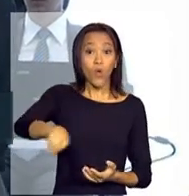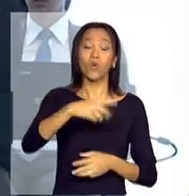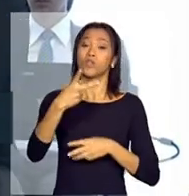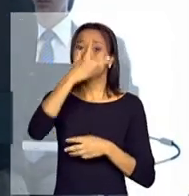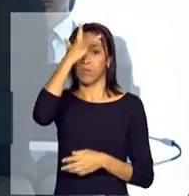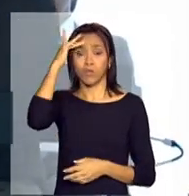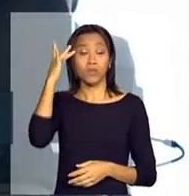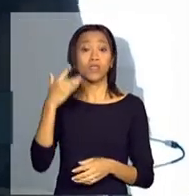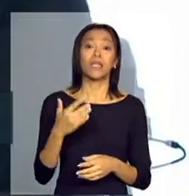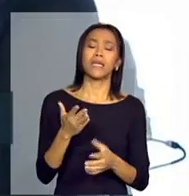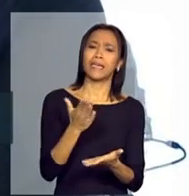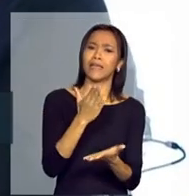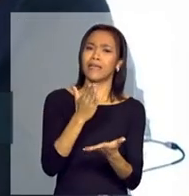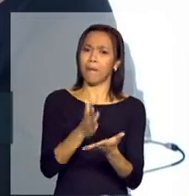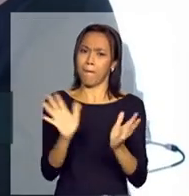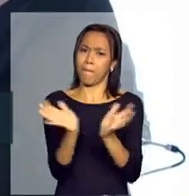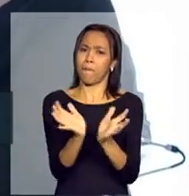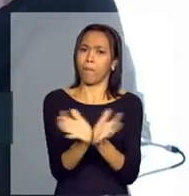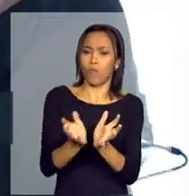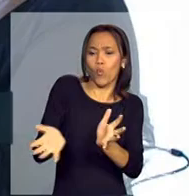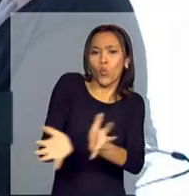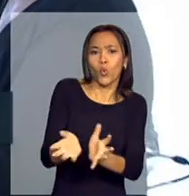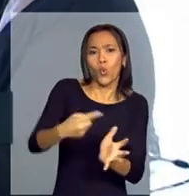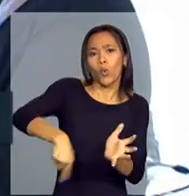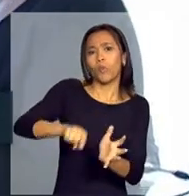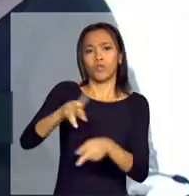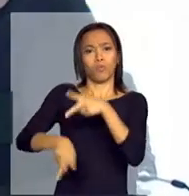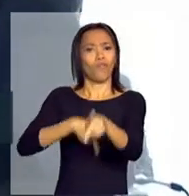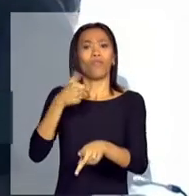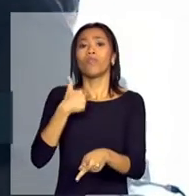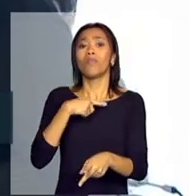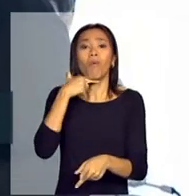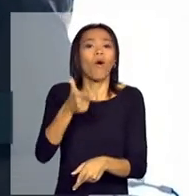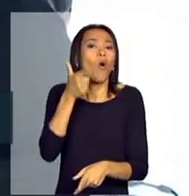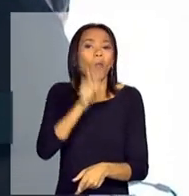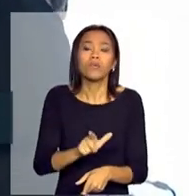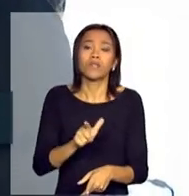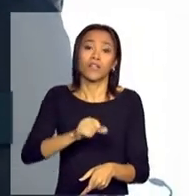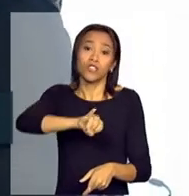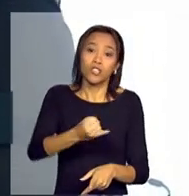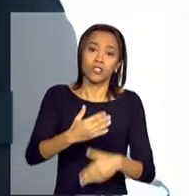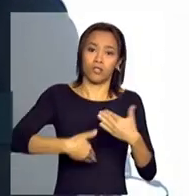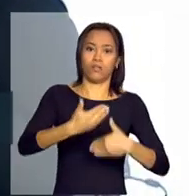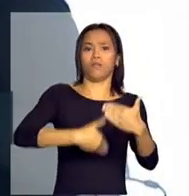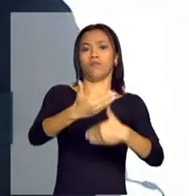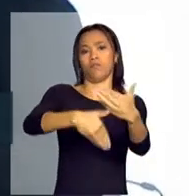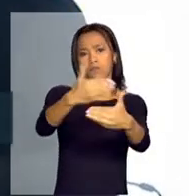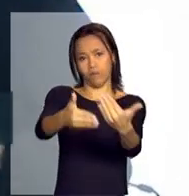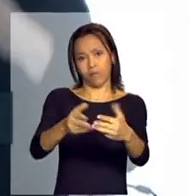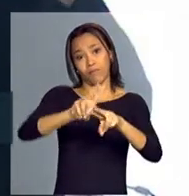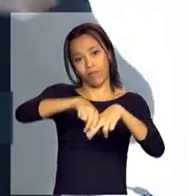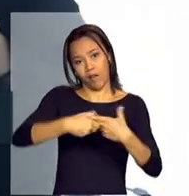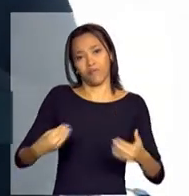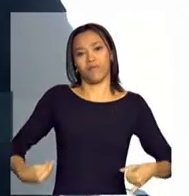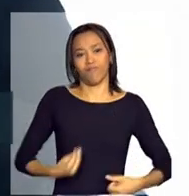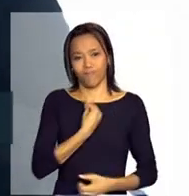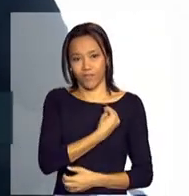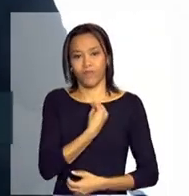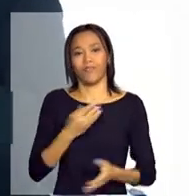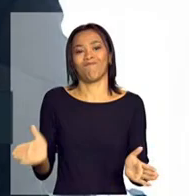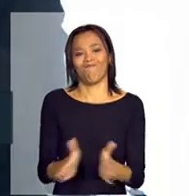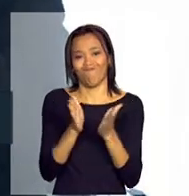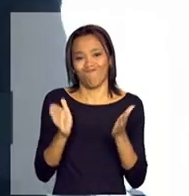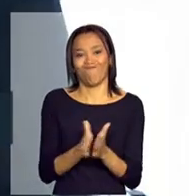população não tinha oportunidade de participar do crescimento e desenvolvimento e via na extrema pobreza. Portanto, o grande